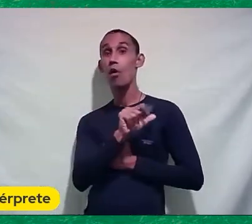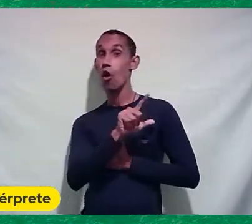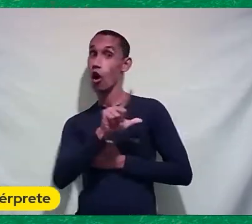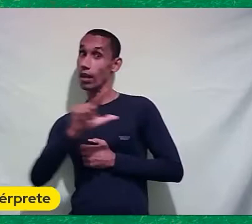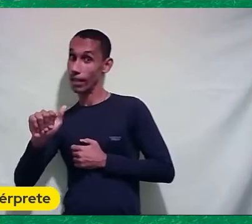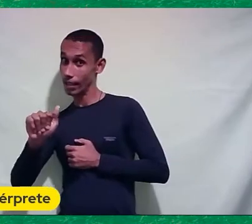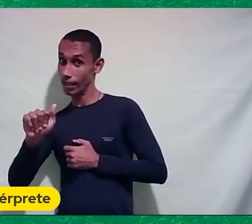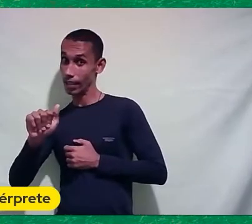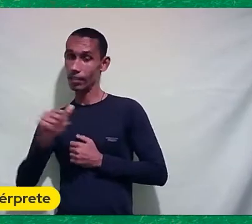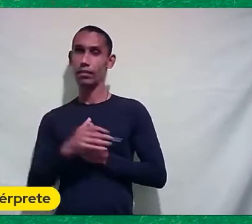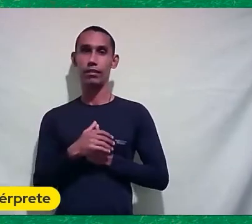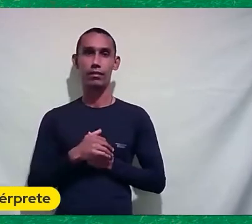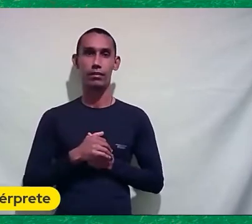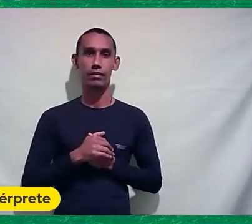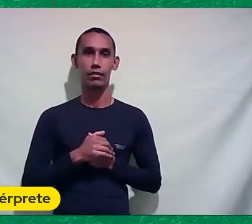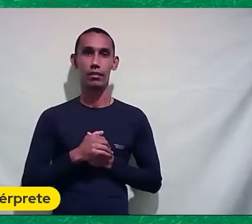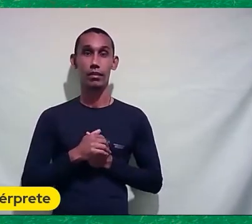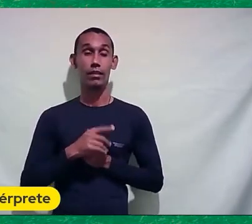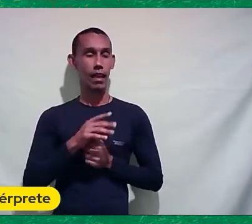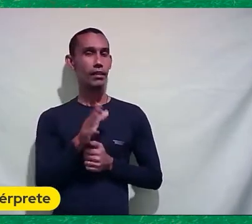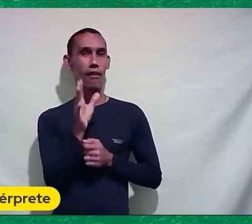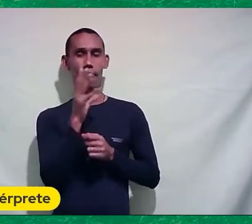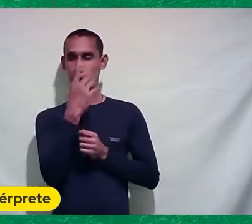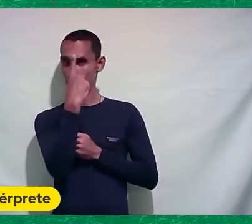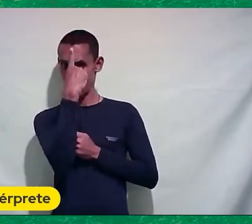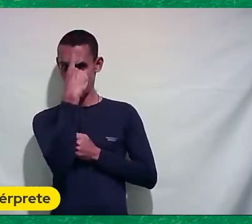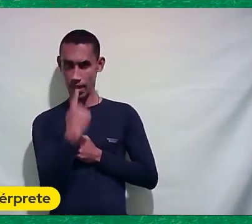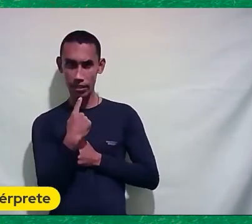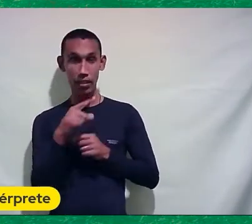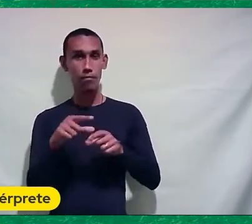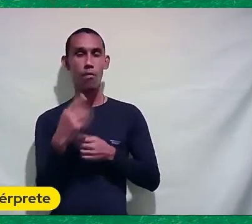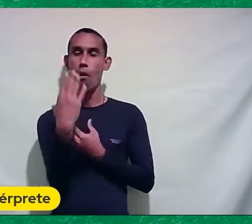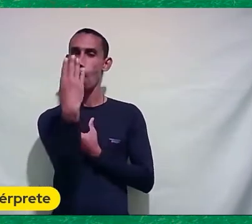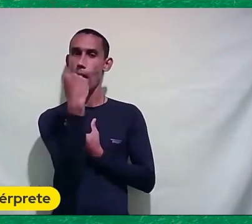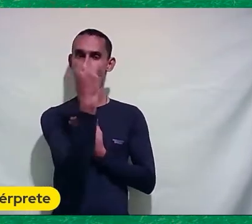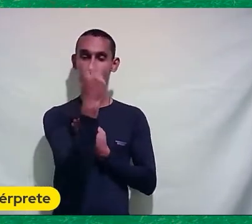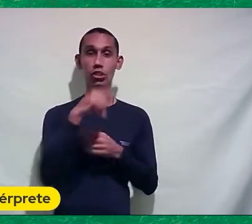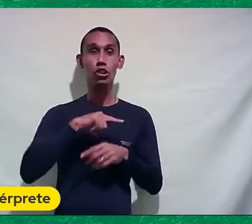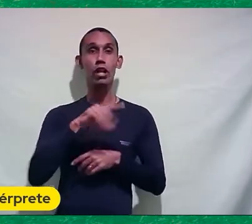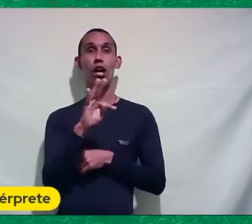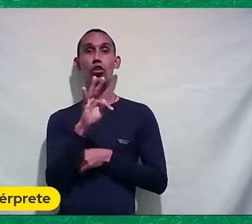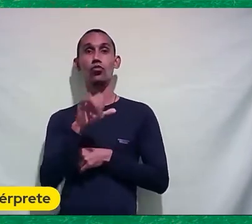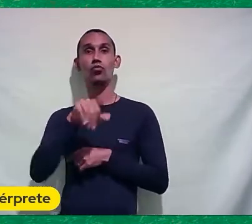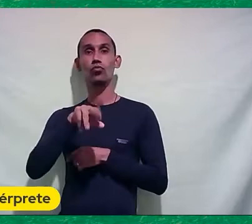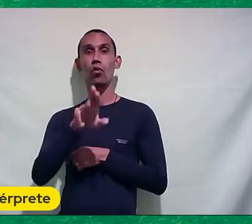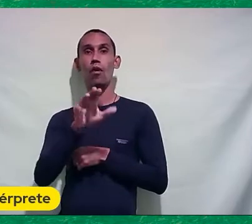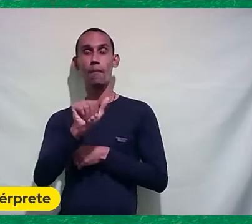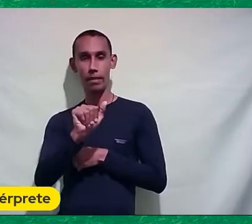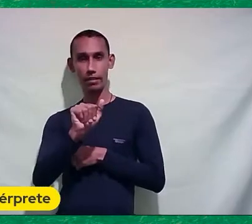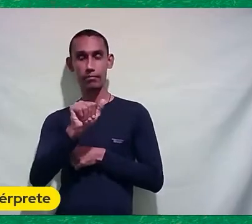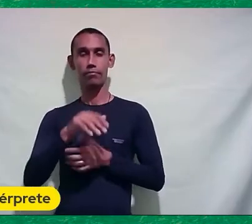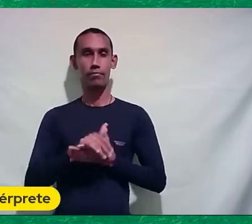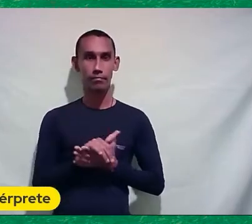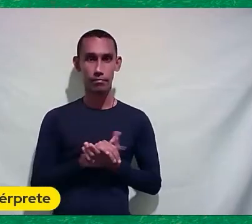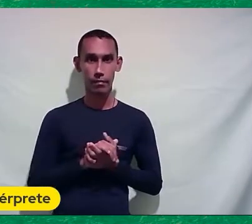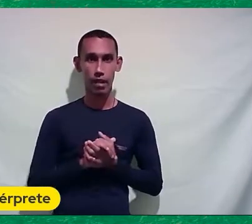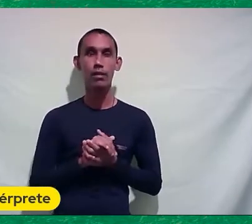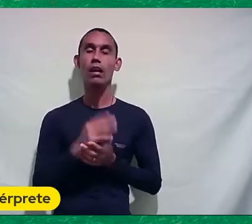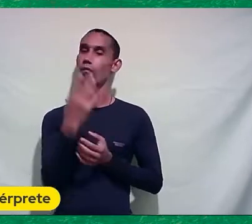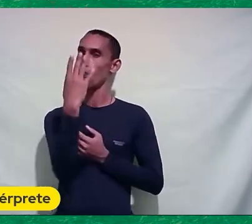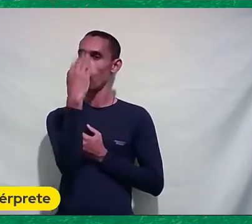Do Capô Na fotografia Na fotografia Tinha o Thomas Farcas O próprio Thomas Farcas Que era